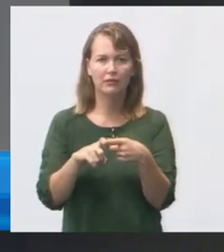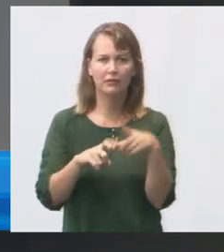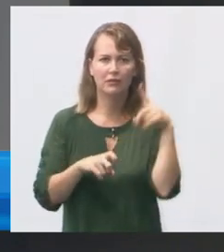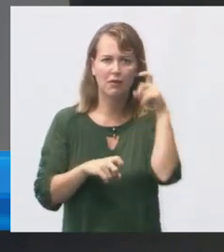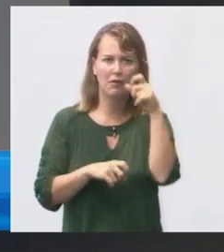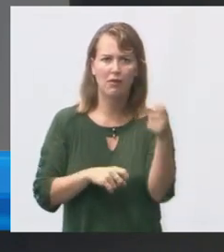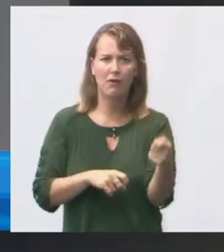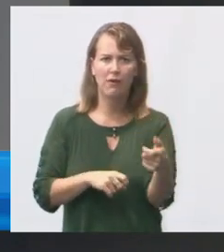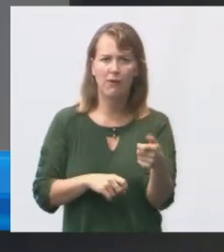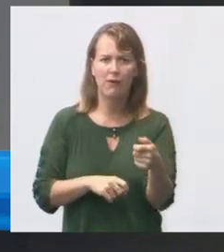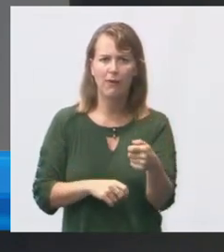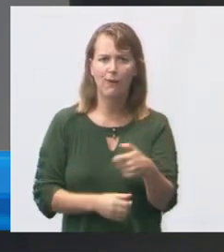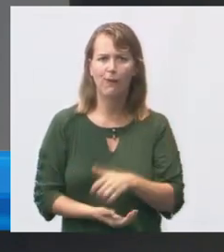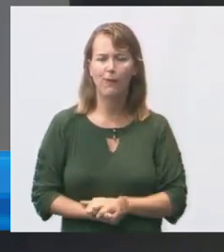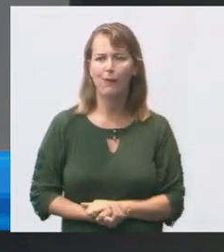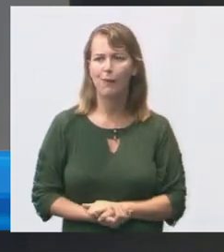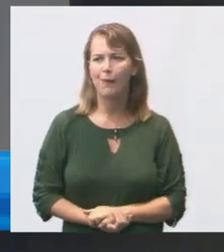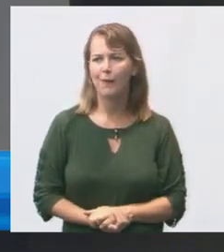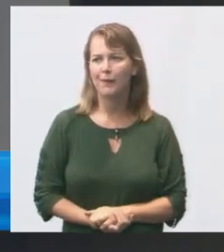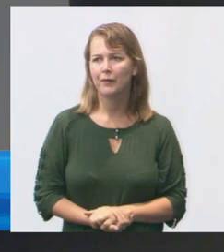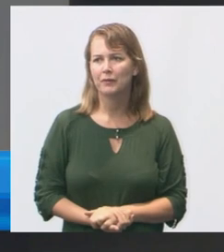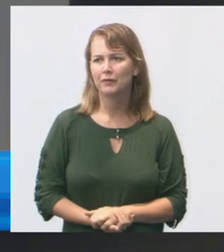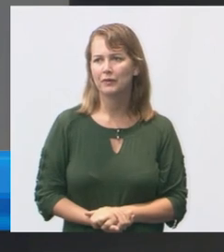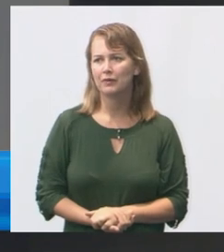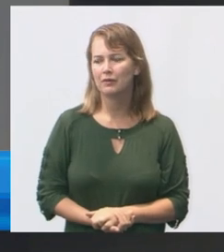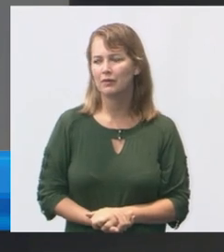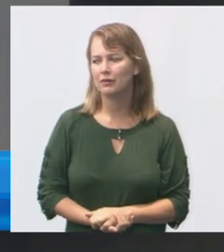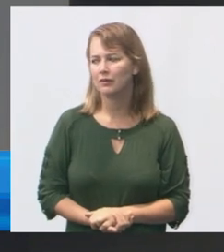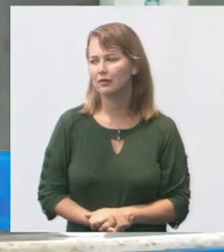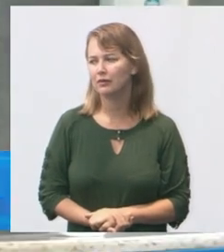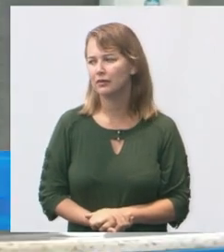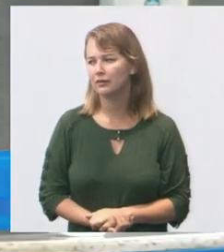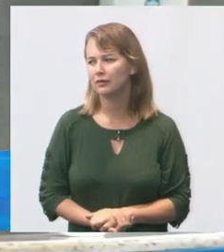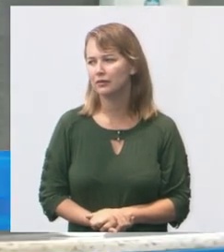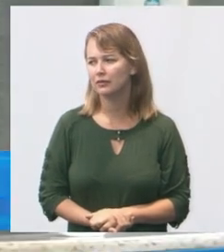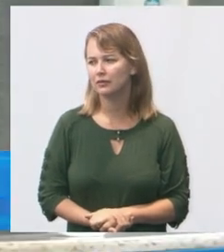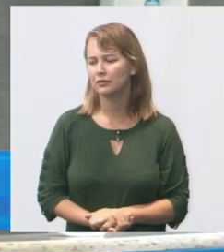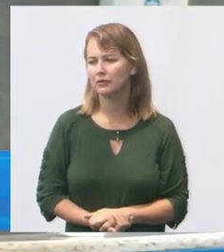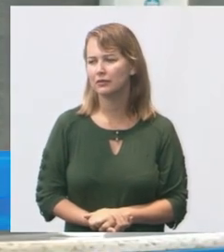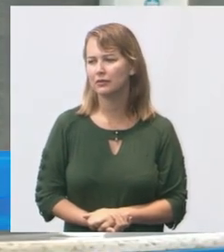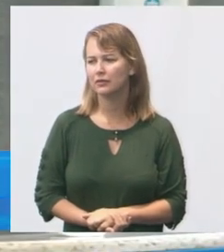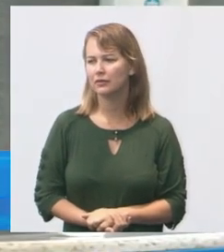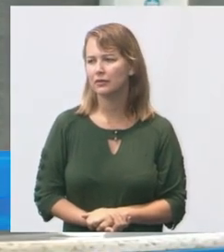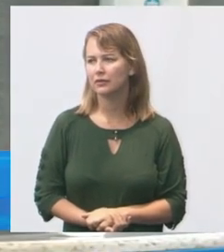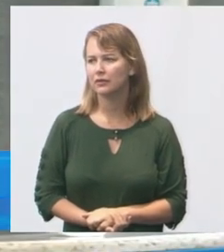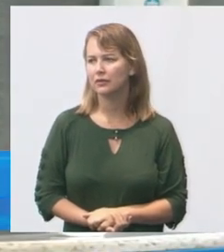travando toda hora